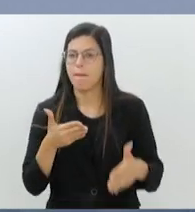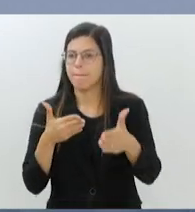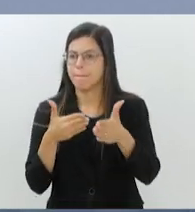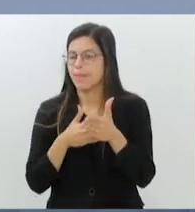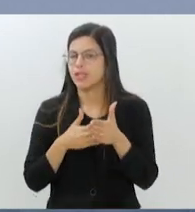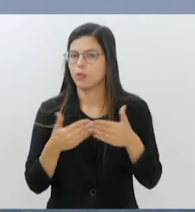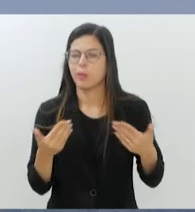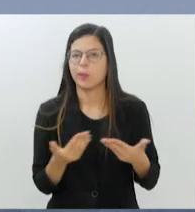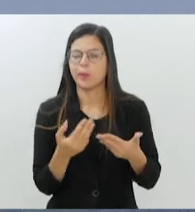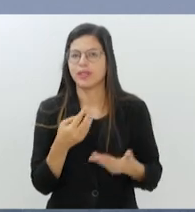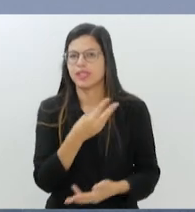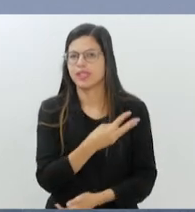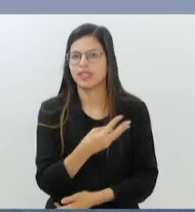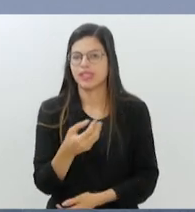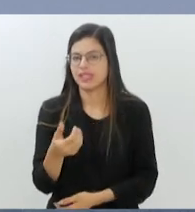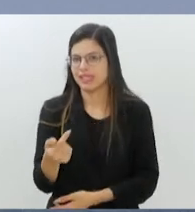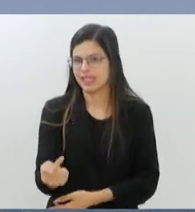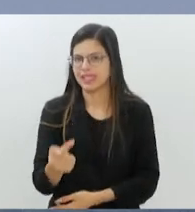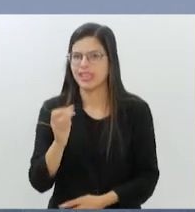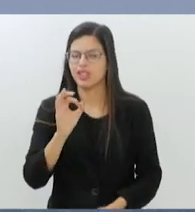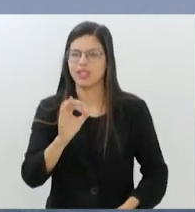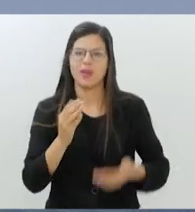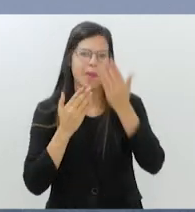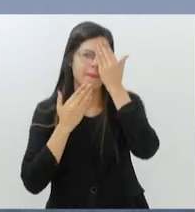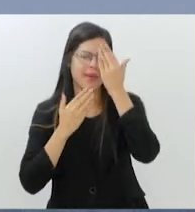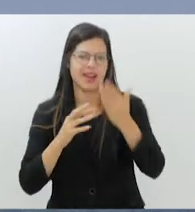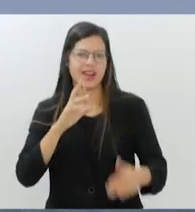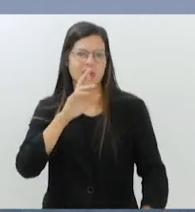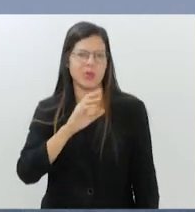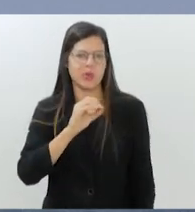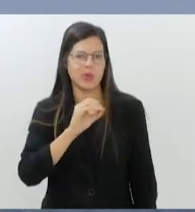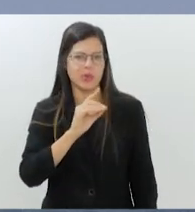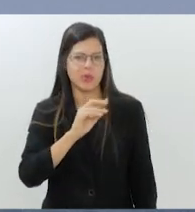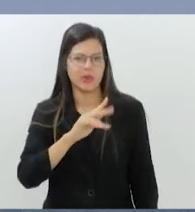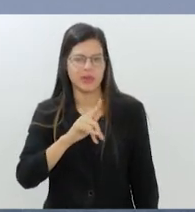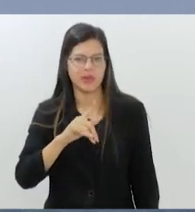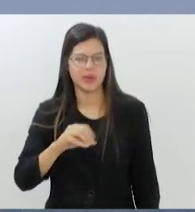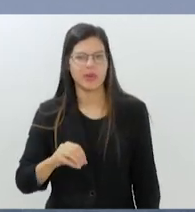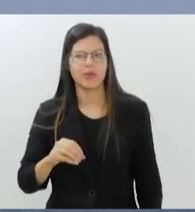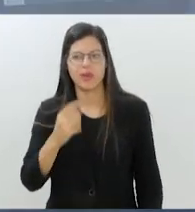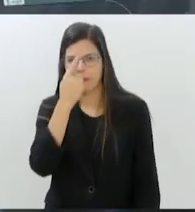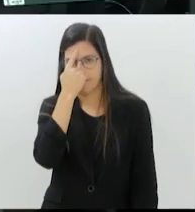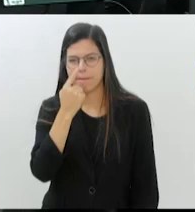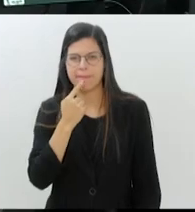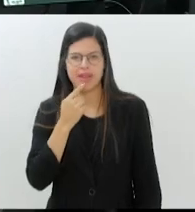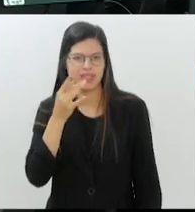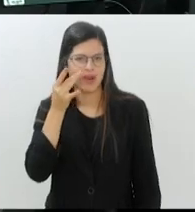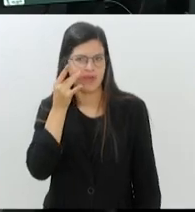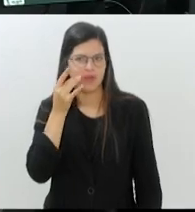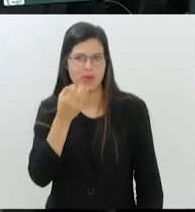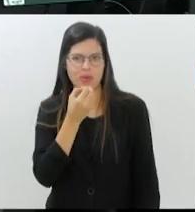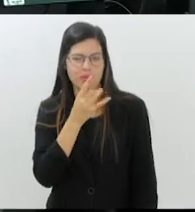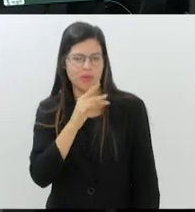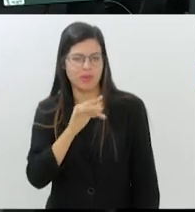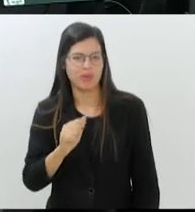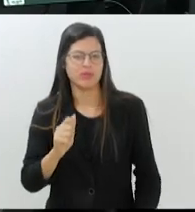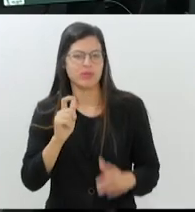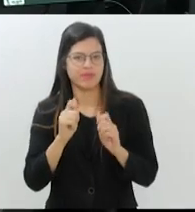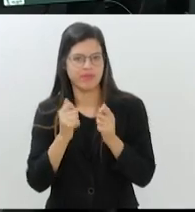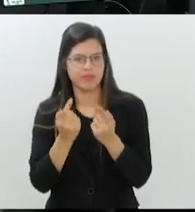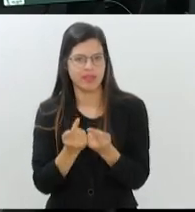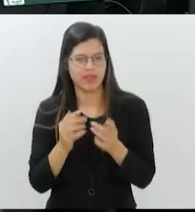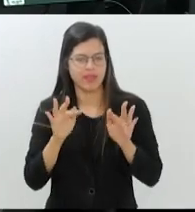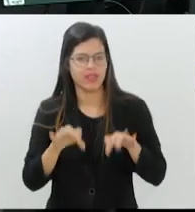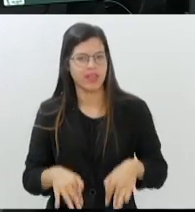prevista para hoje é de 37 graus. Obrigado Rodrigo Melo pelas imagens ao vivo. O Bom Dia Alerj termina aqui. Se você